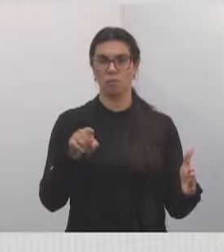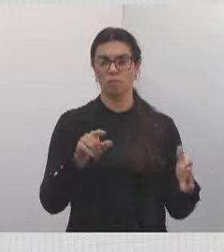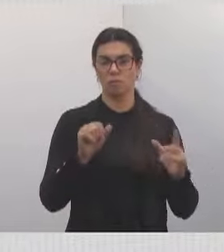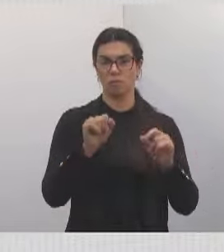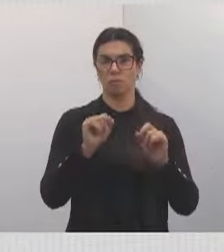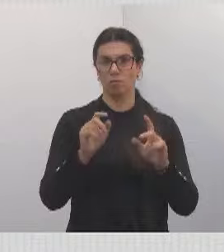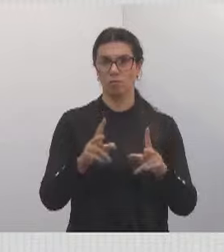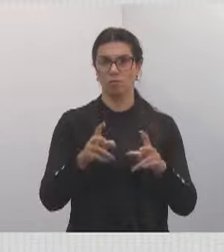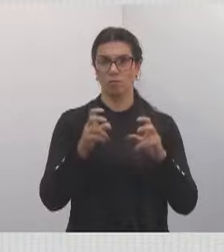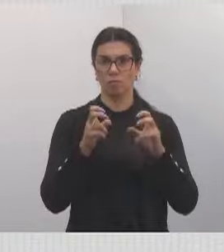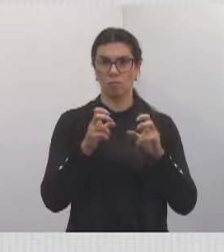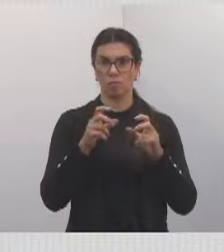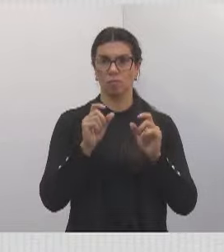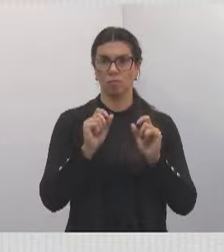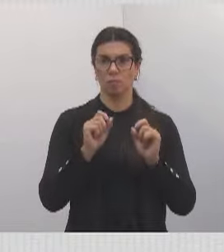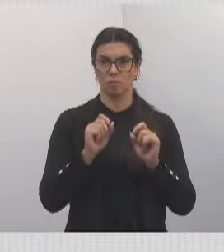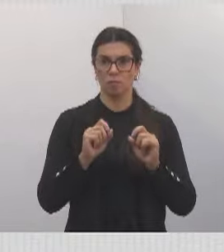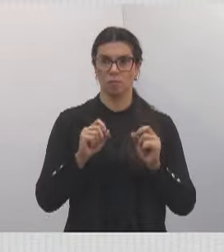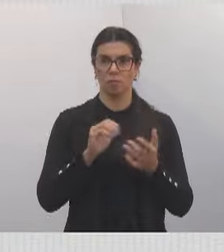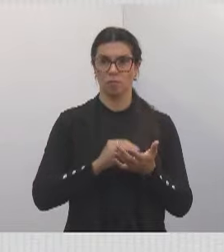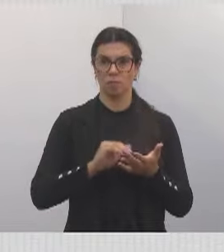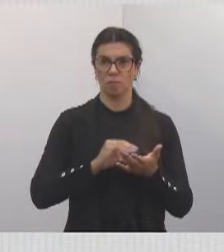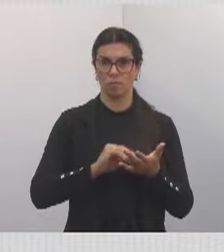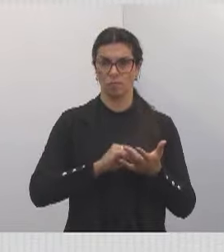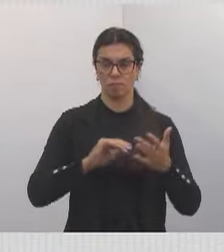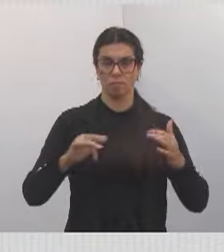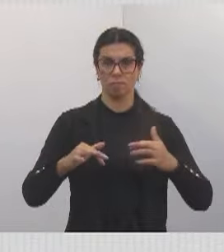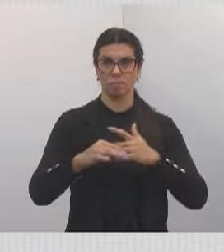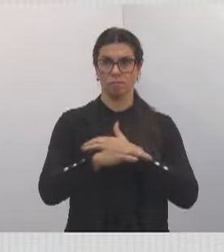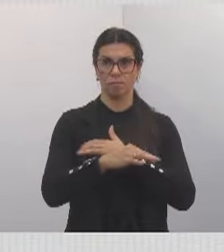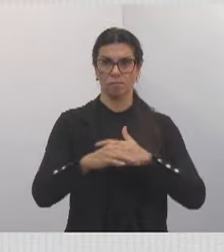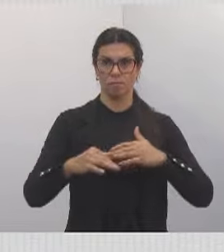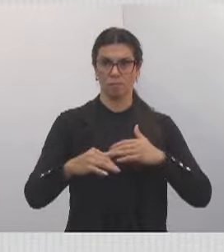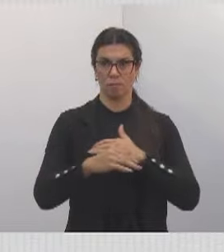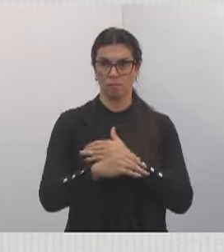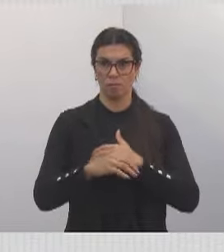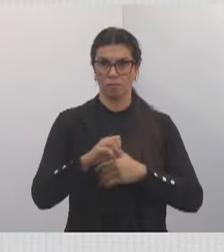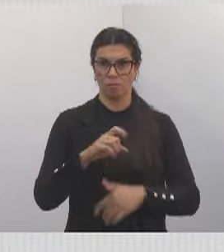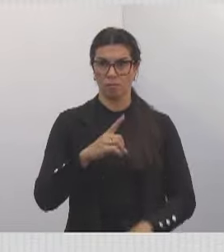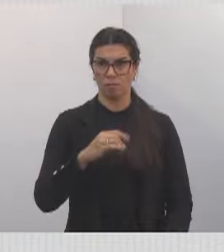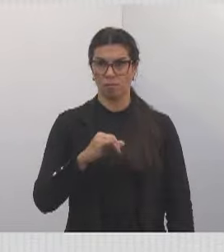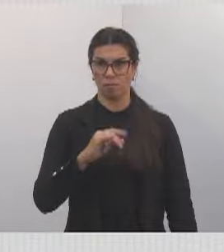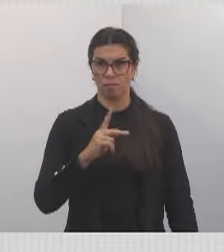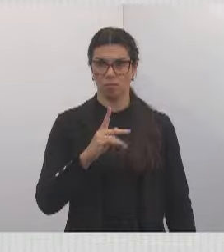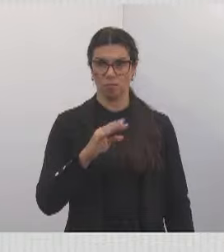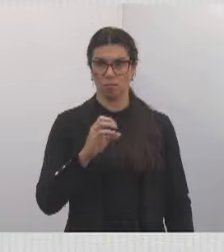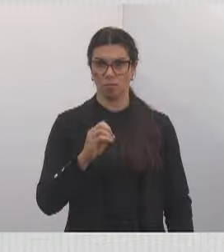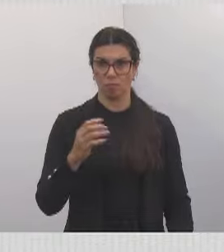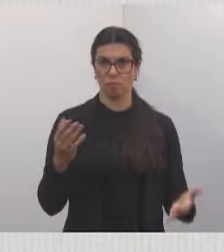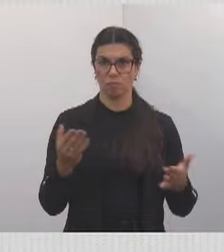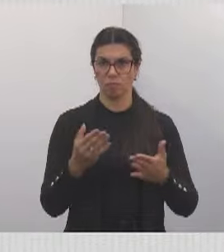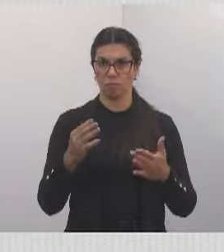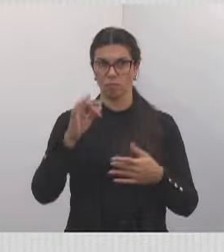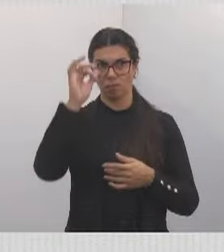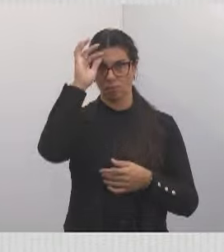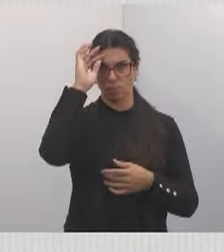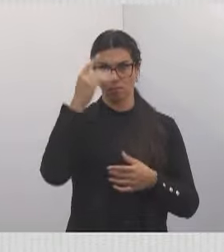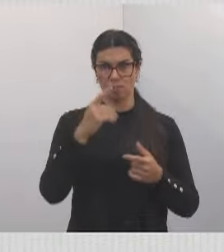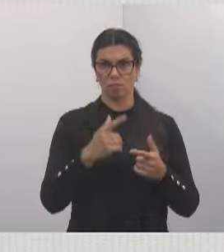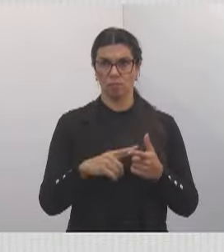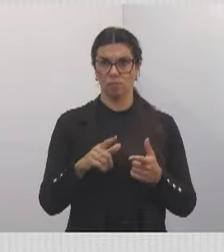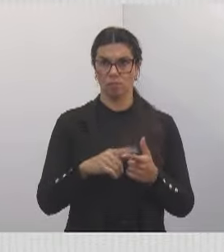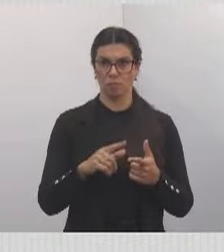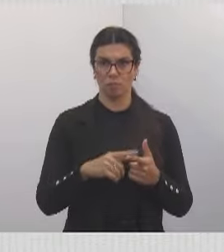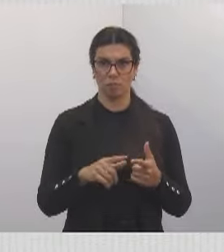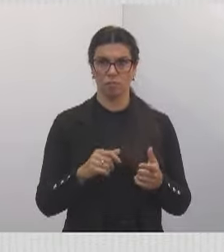perceber que a equipe de mobilidade, a Secretaria de Mobilidade, na pessoa do Verdinho, atendeu o nosso pedido. Existe ali